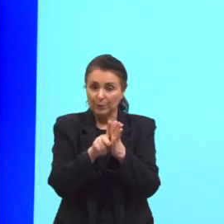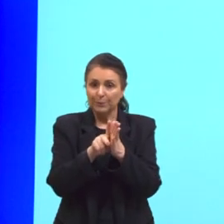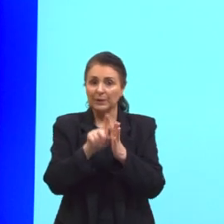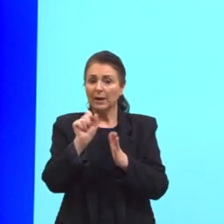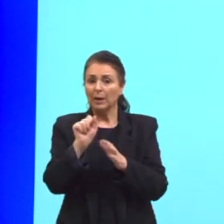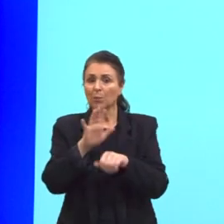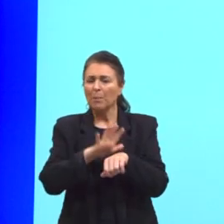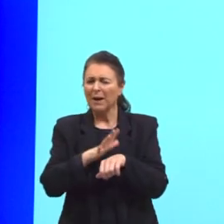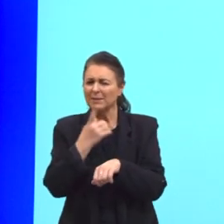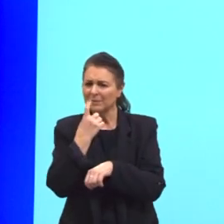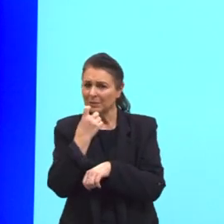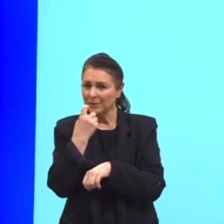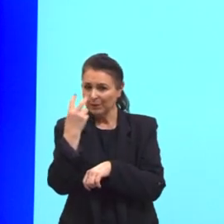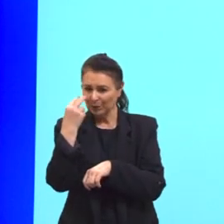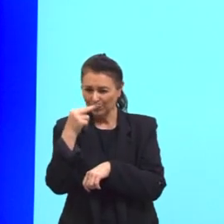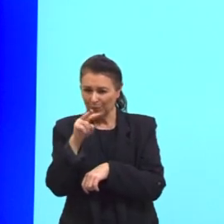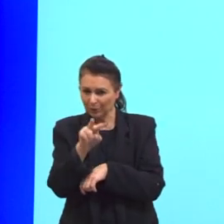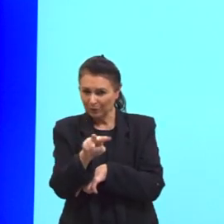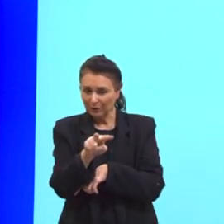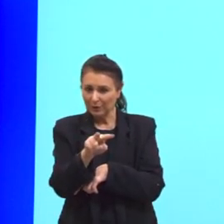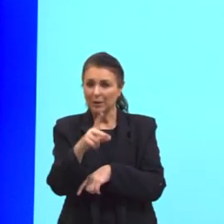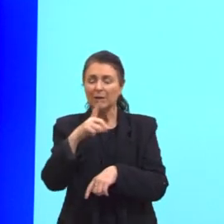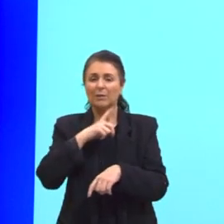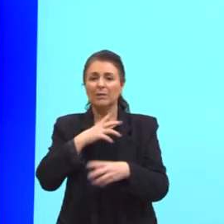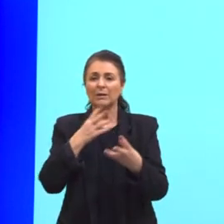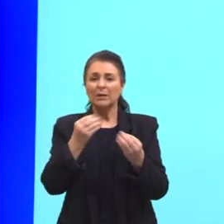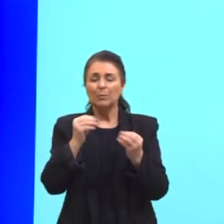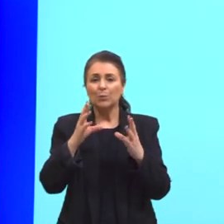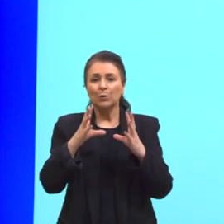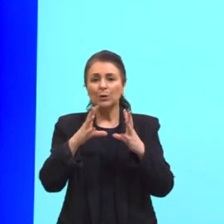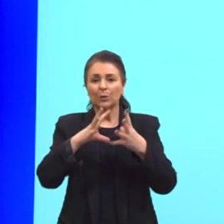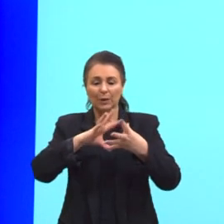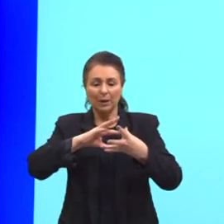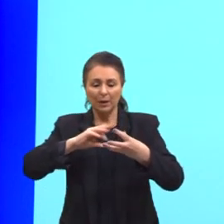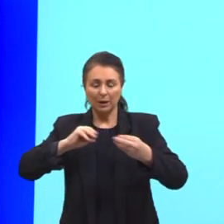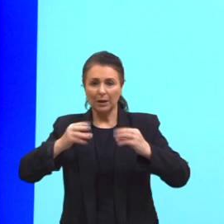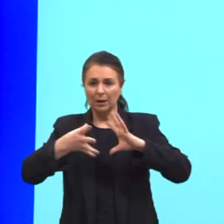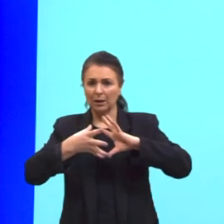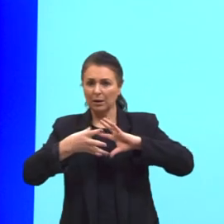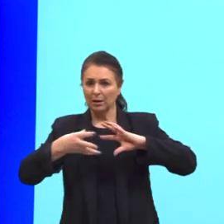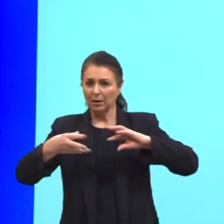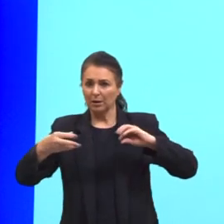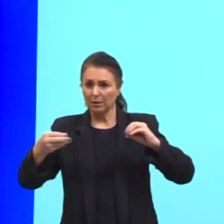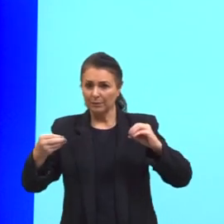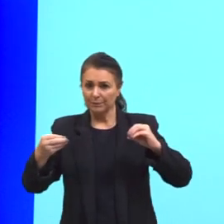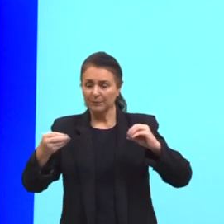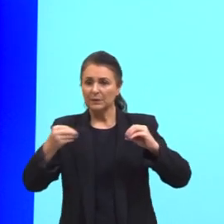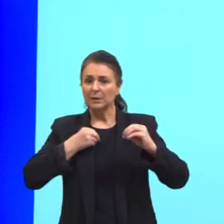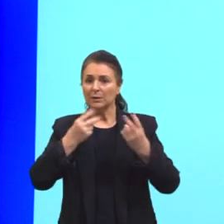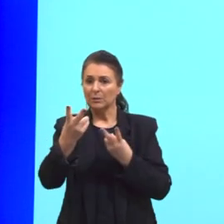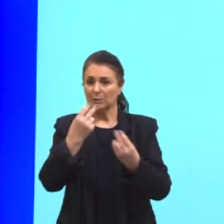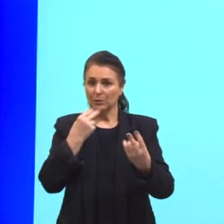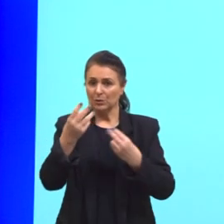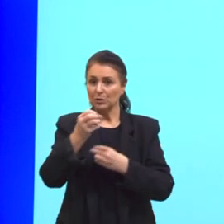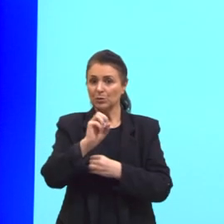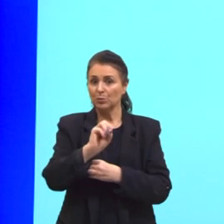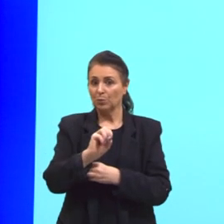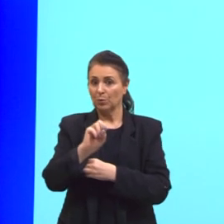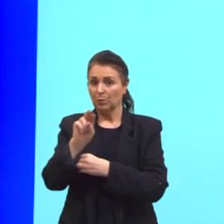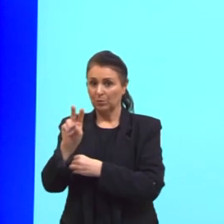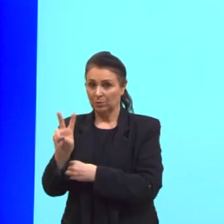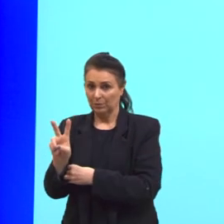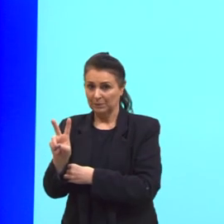vermelha. Nós vamos ver bastante hemácias que atuam no transporte de gás oxigênio, principalmente.